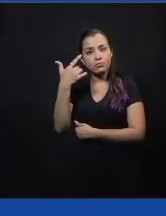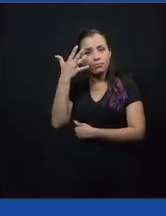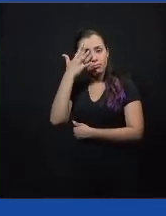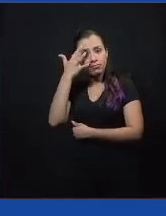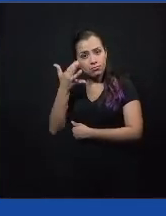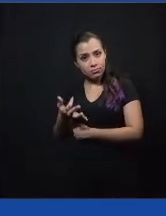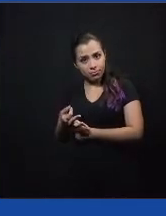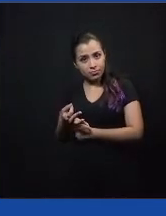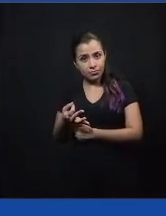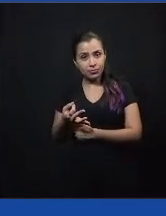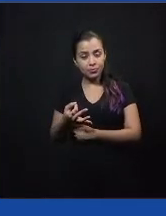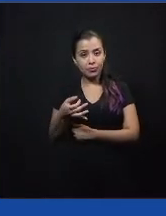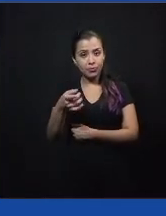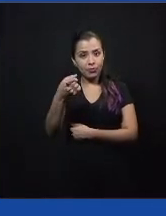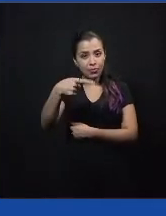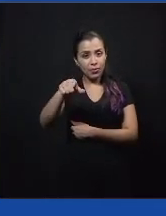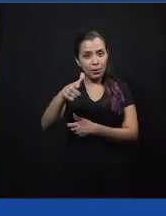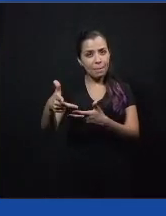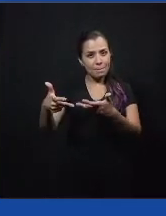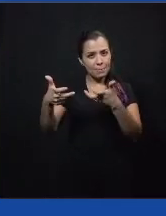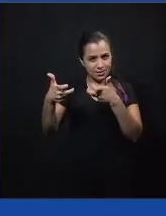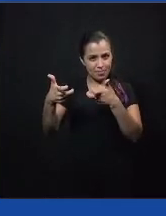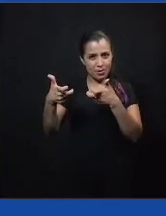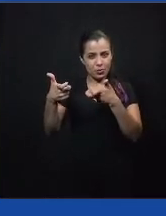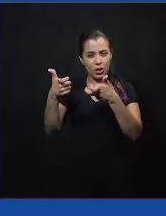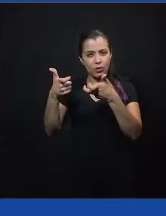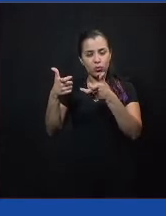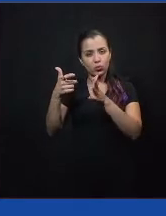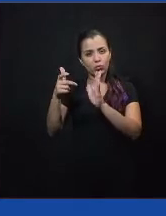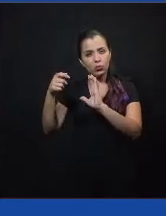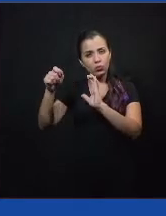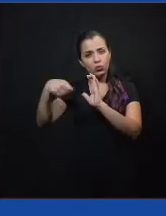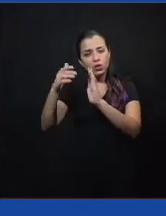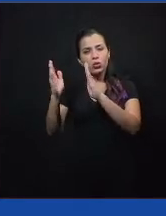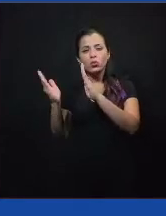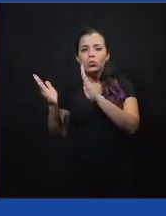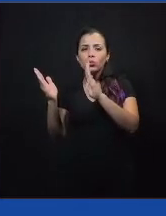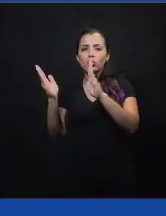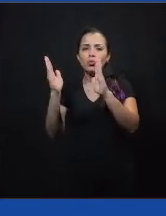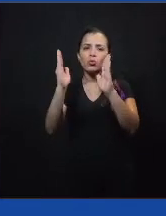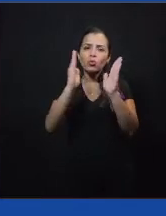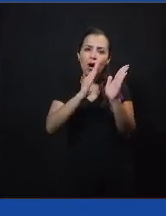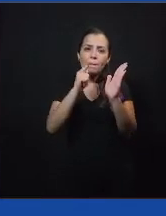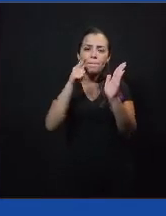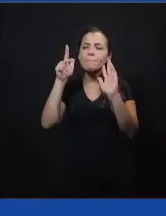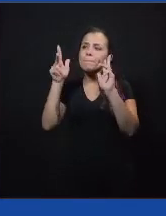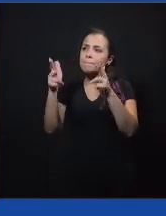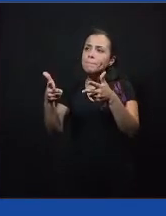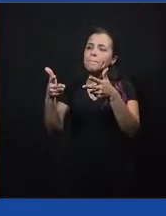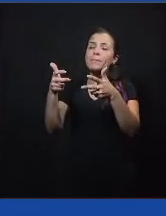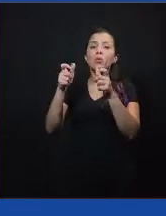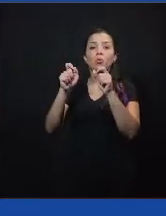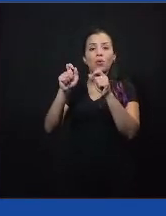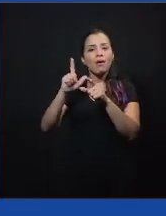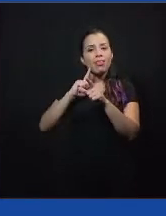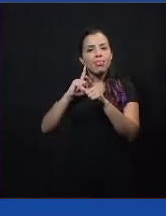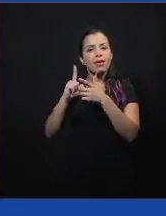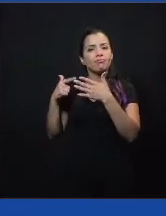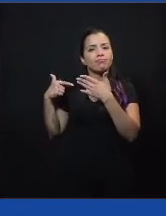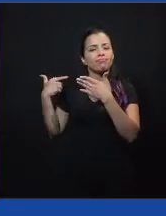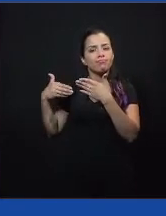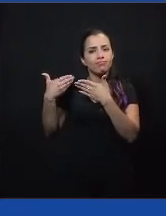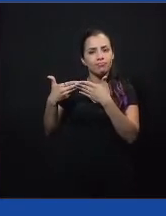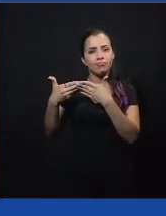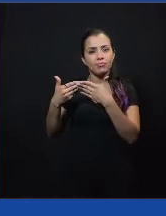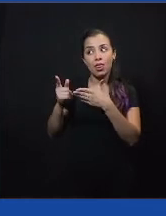conseguiram, pelo vídeo, perceber um pouco daquilo que os jovens realizaram durante esse tempo lá em